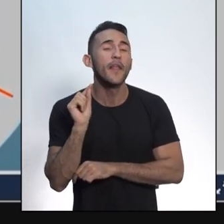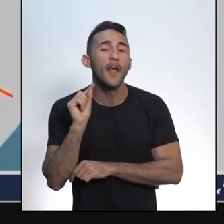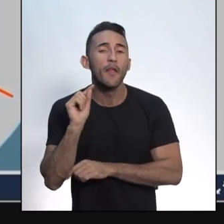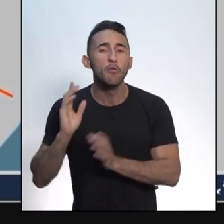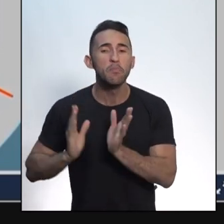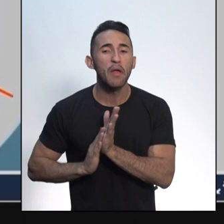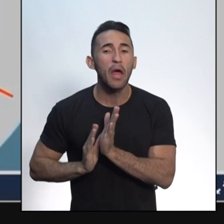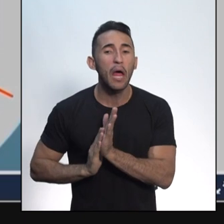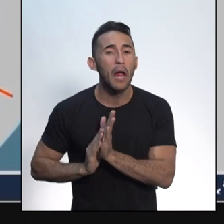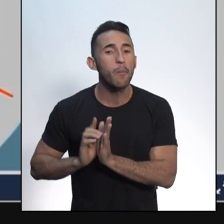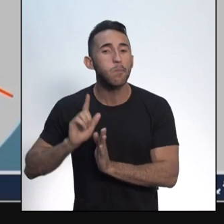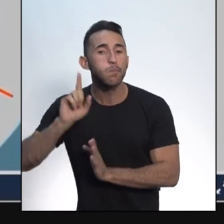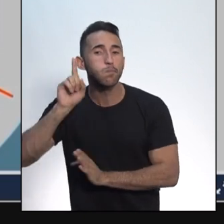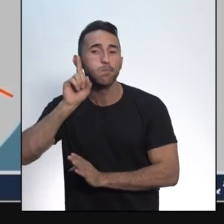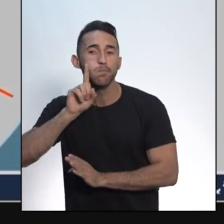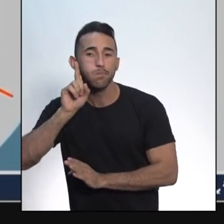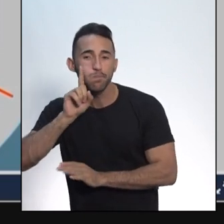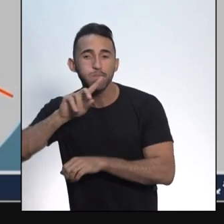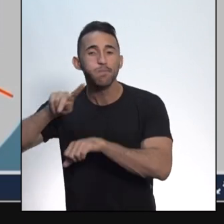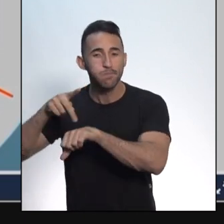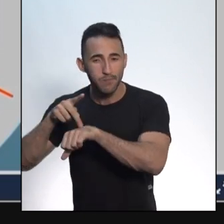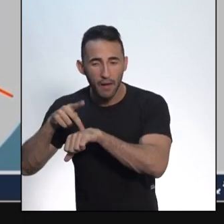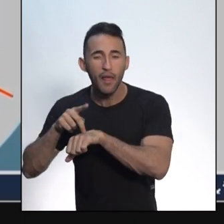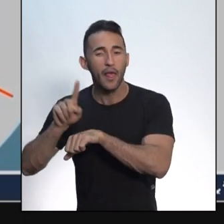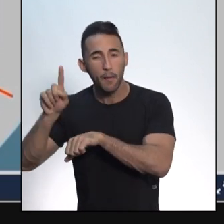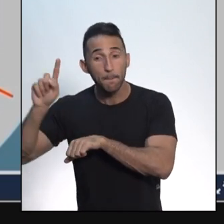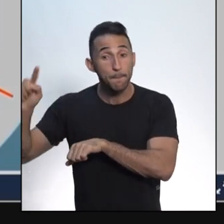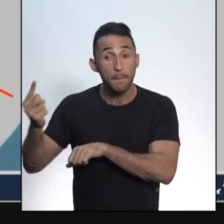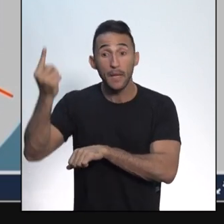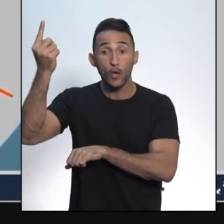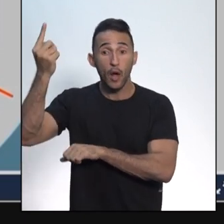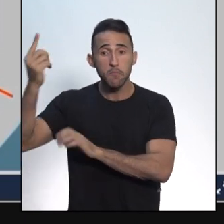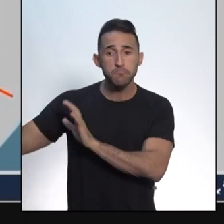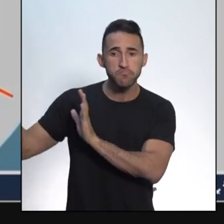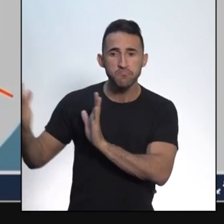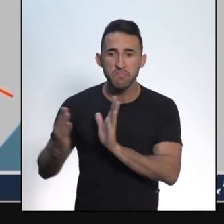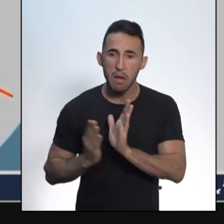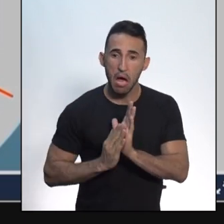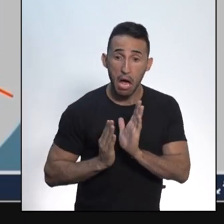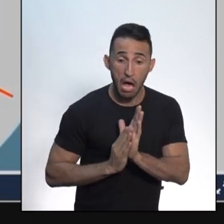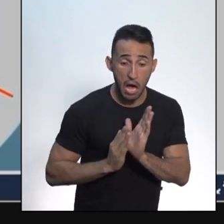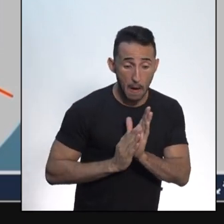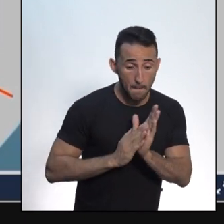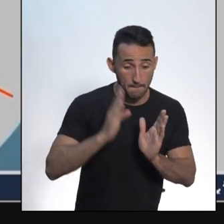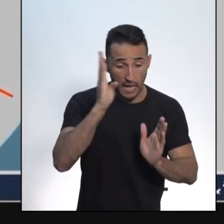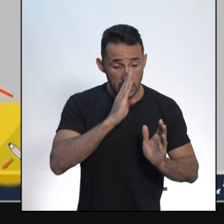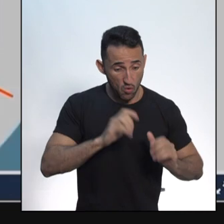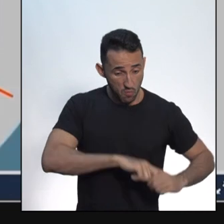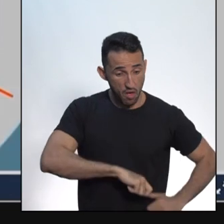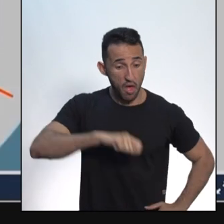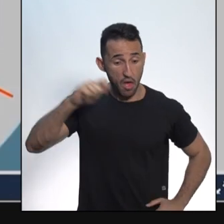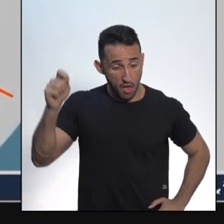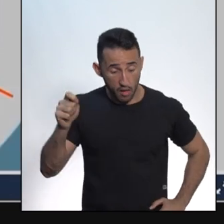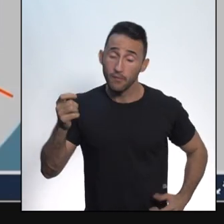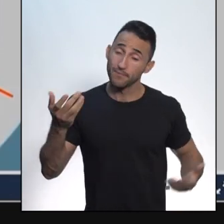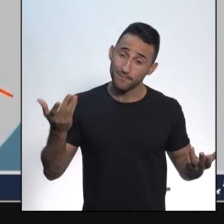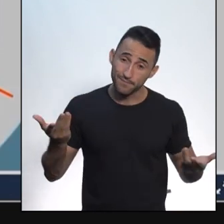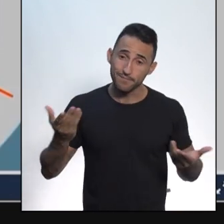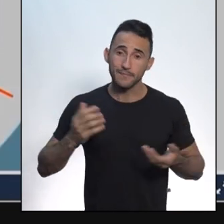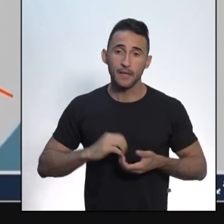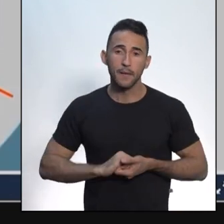foi os Estados Unidos da América, o primeiro país a reconhecer a independência dos brasileiros. Então,